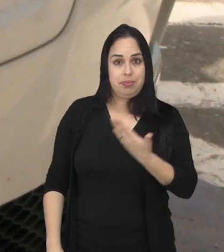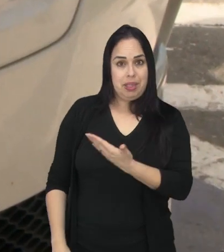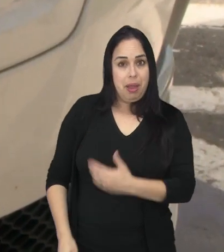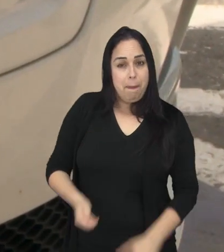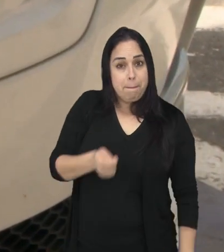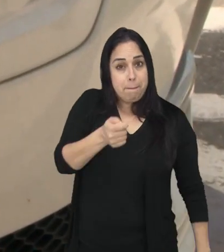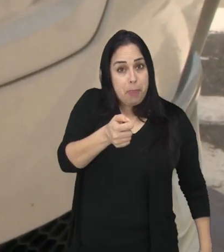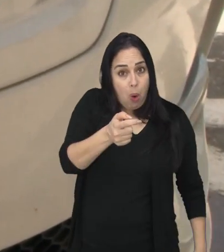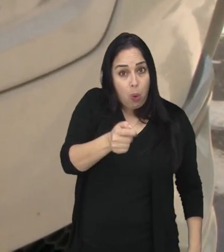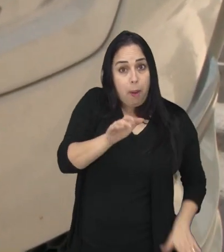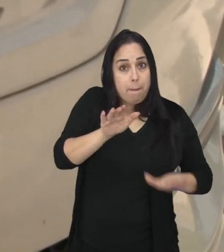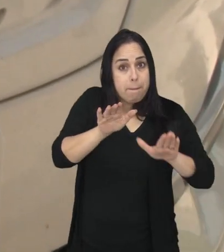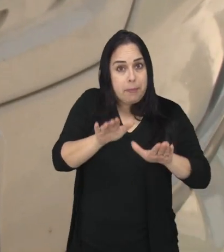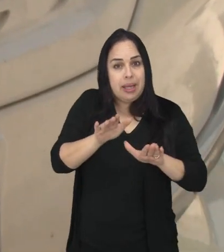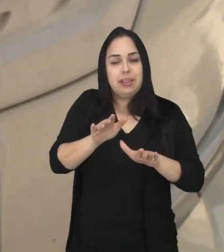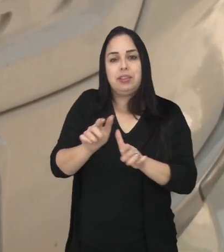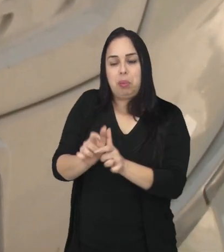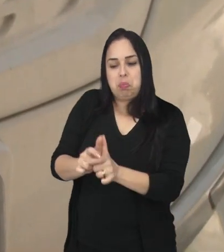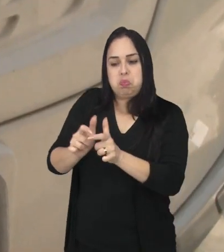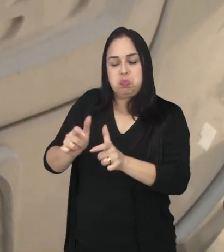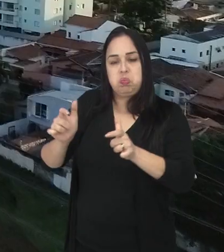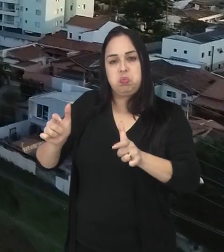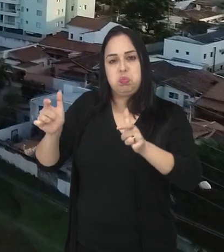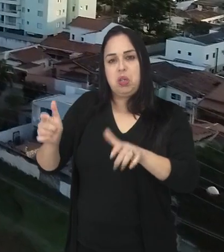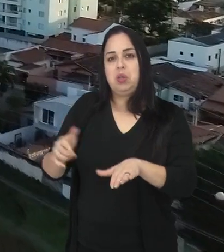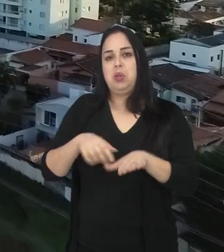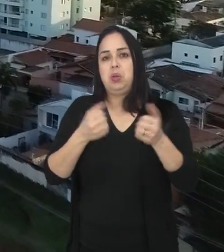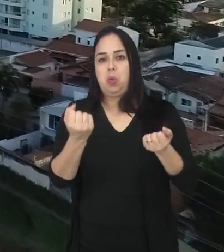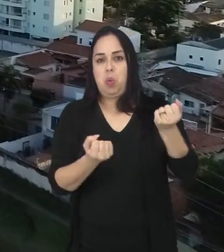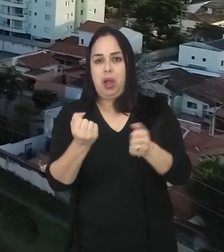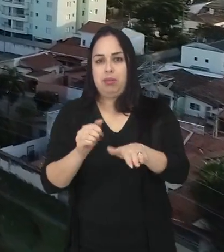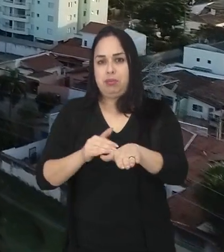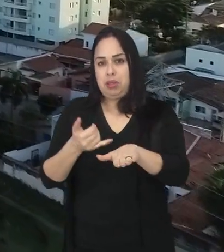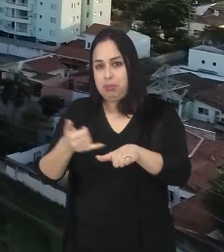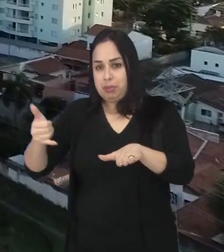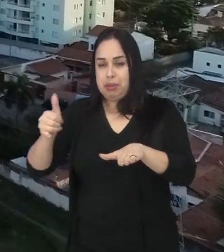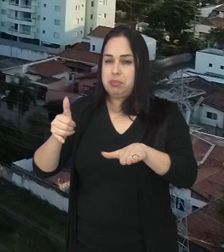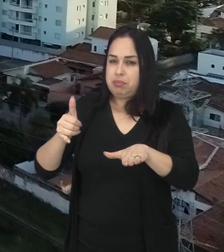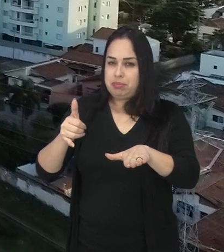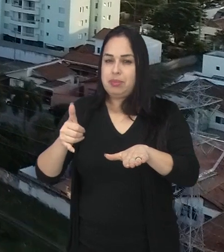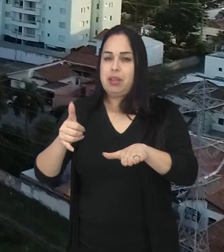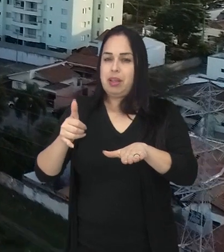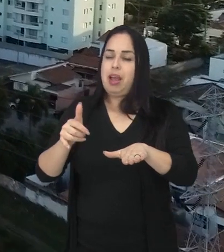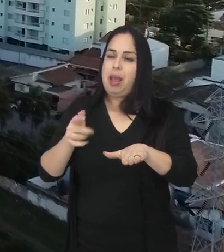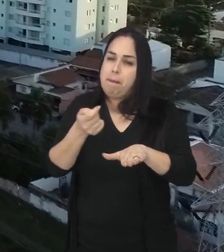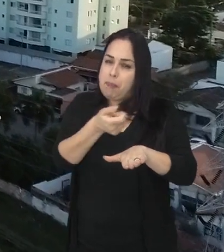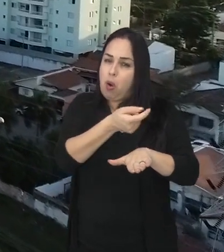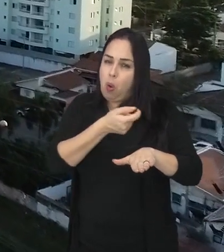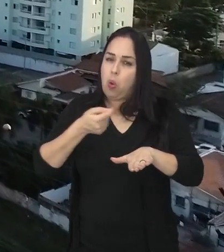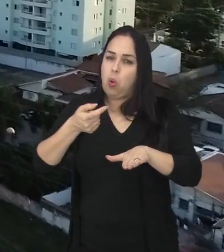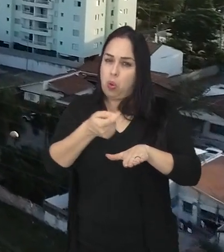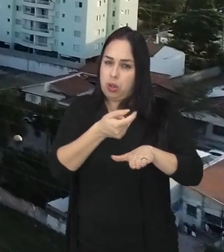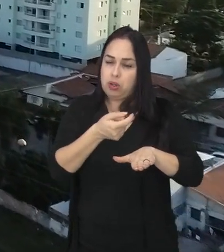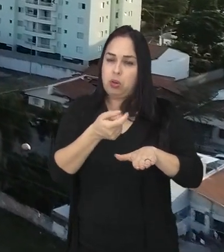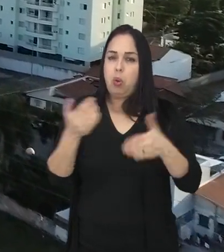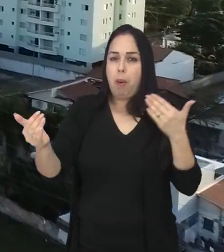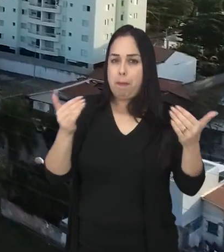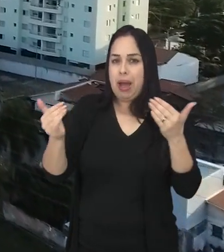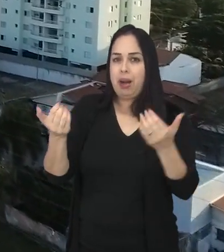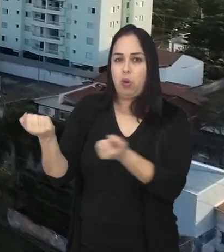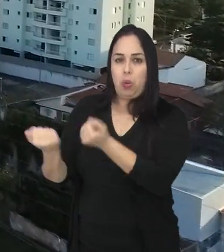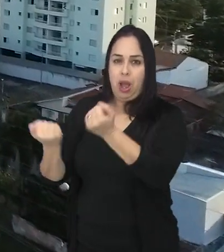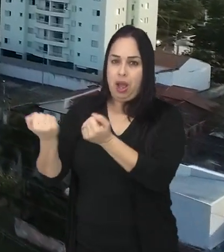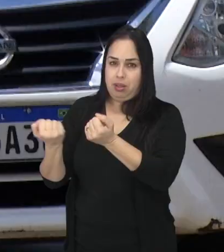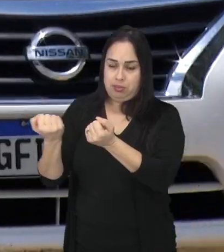Raros, mas cada vez mais populares. Os carros elétricos ainda representam uma parcela pequena do total em